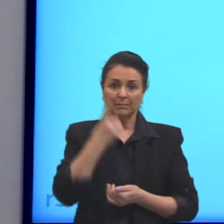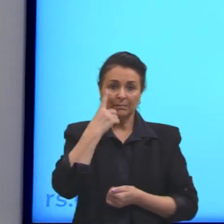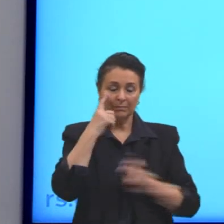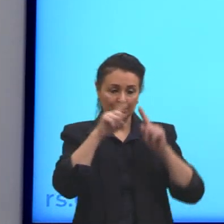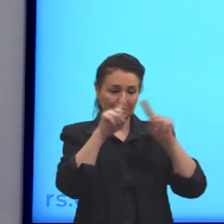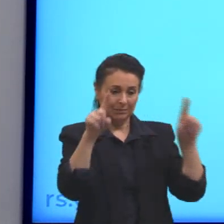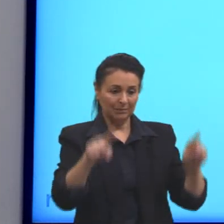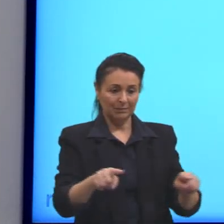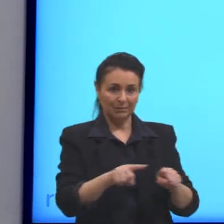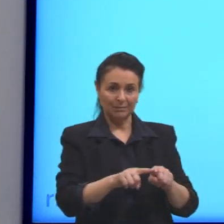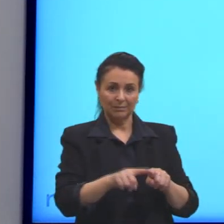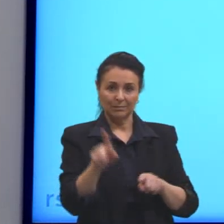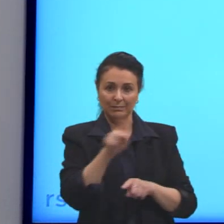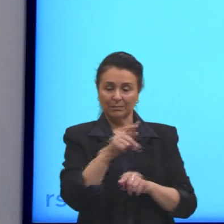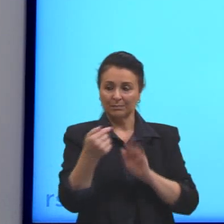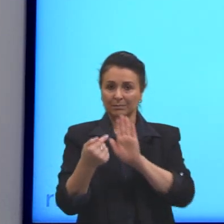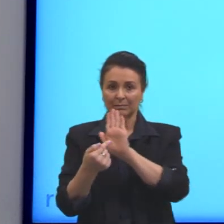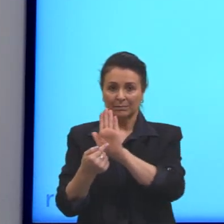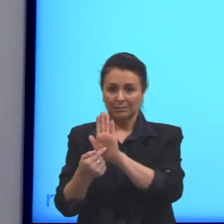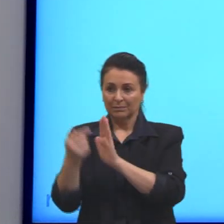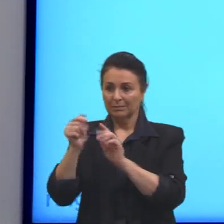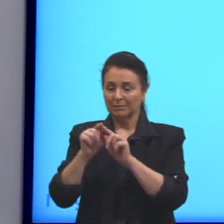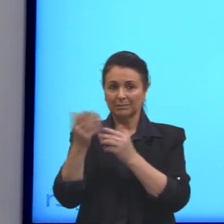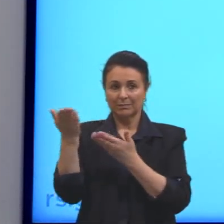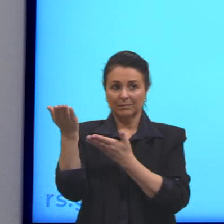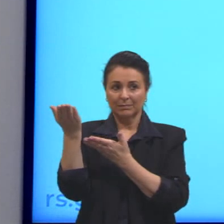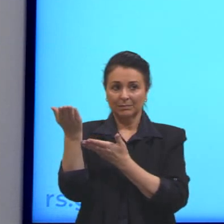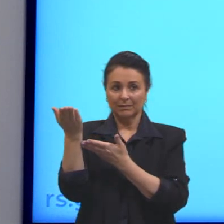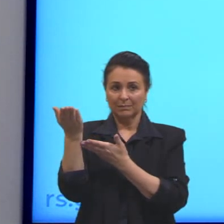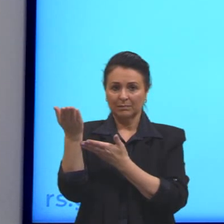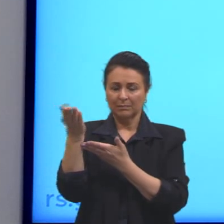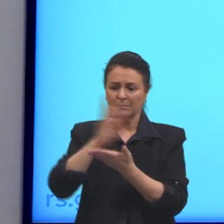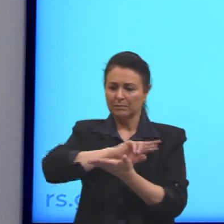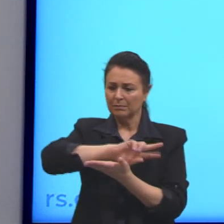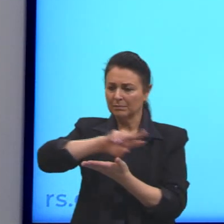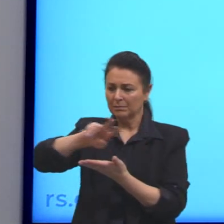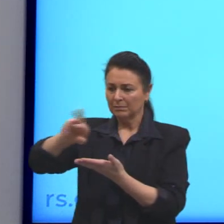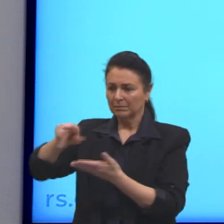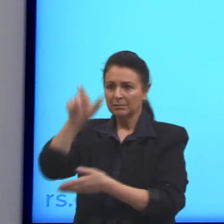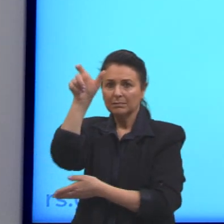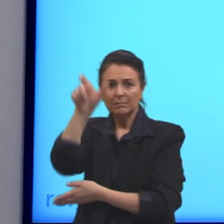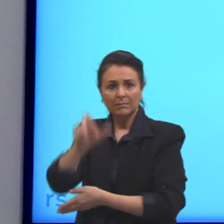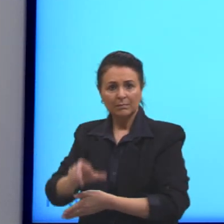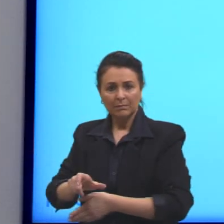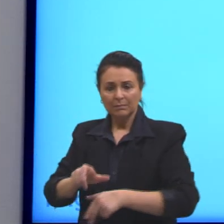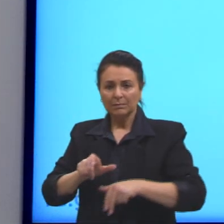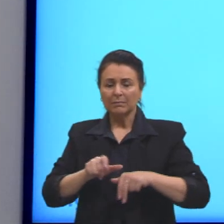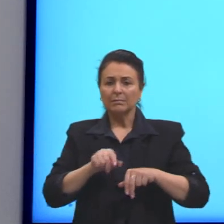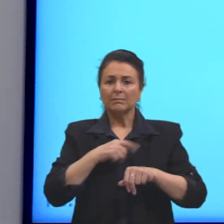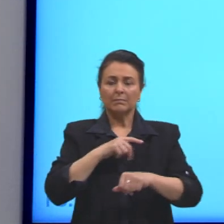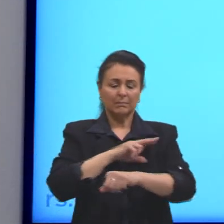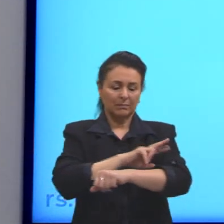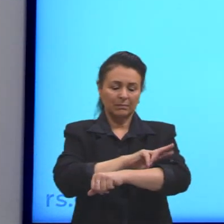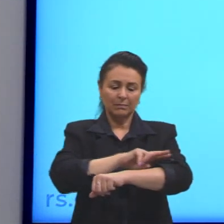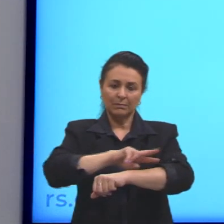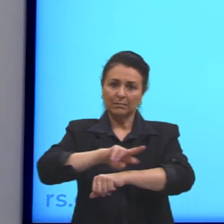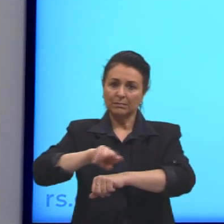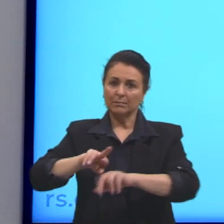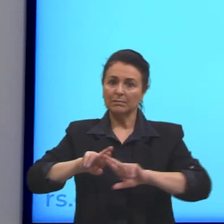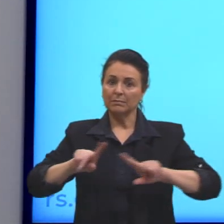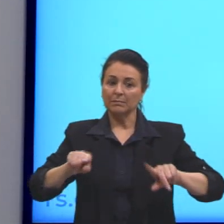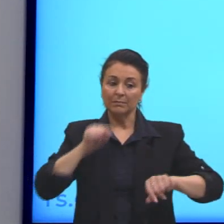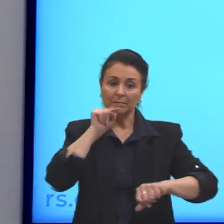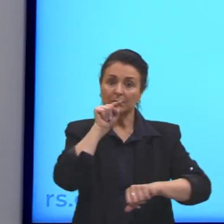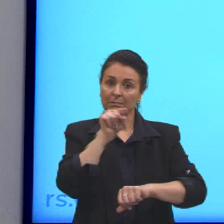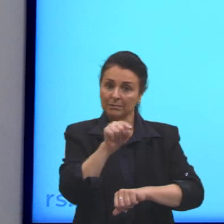vocês podem ver que tem várias pessoas de etnias diferentes e essas pessoas estão dizendo